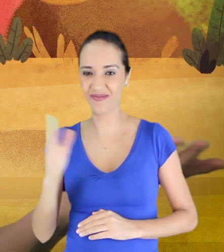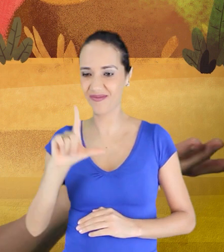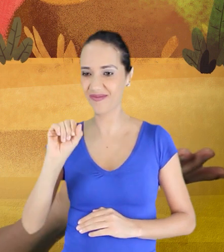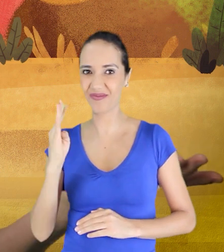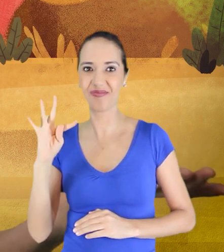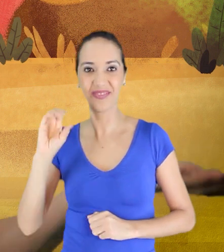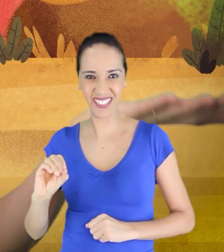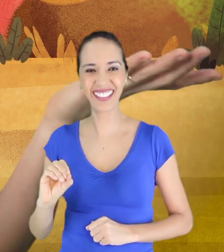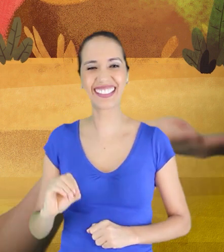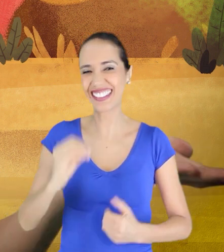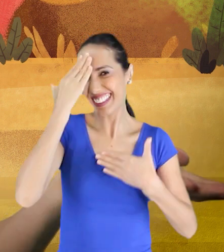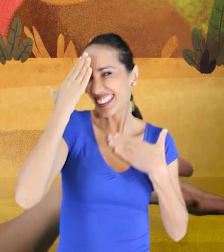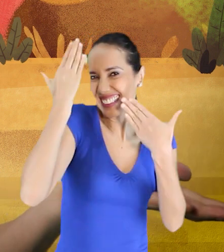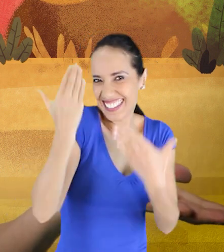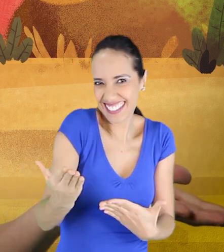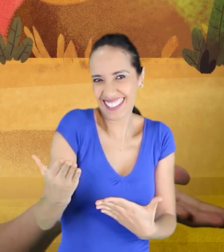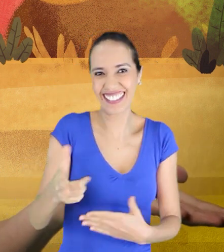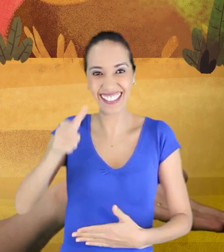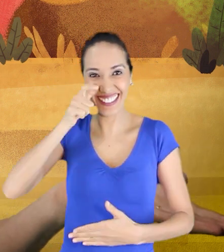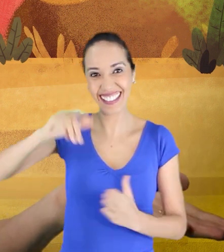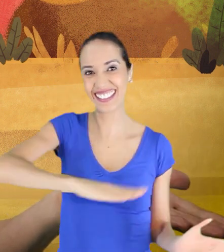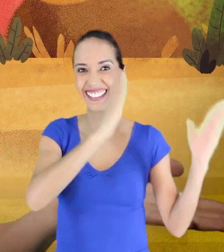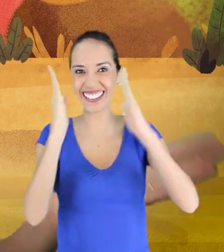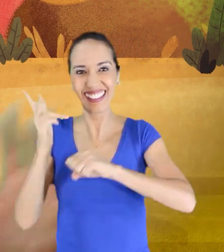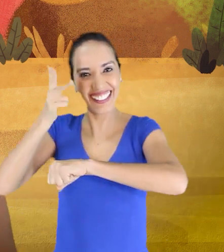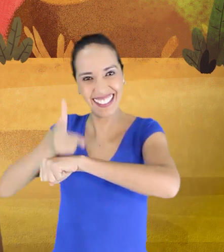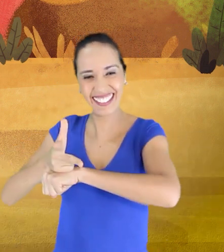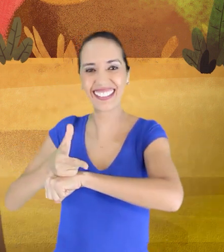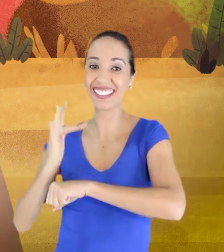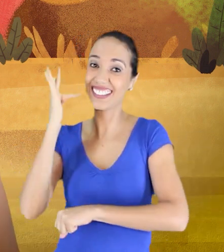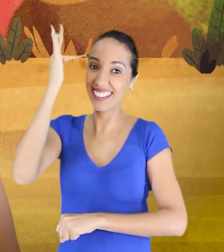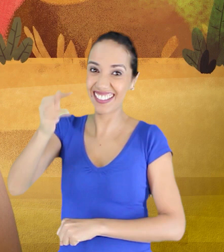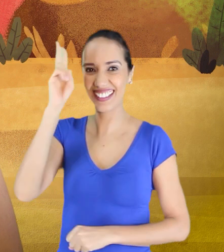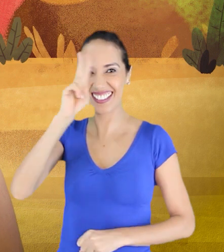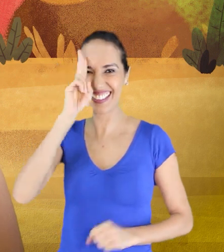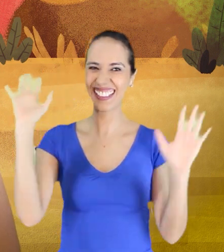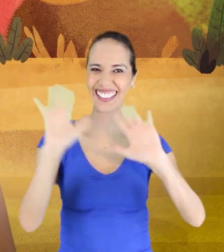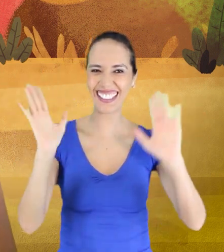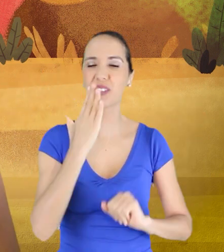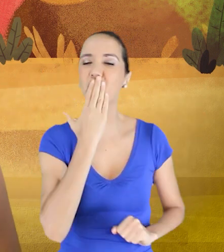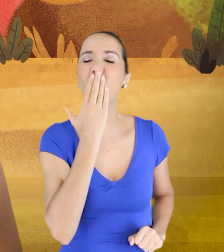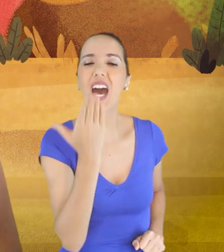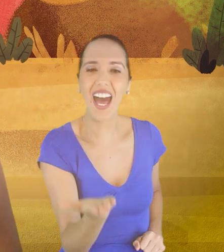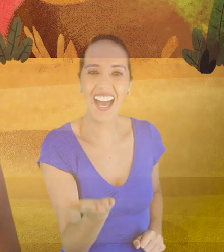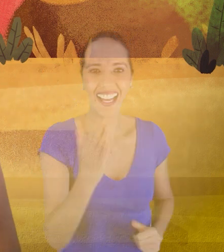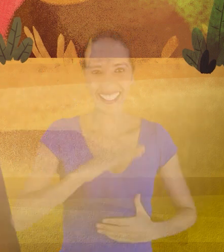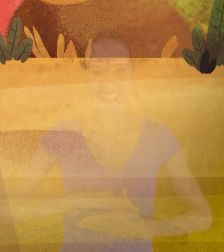Monteiro Lombasco. Muito obrigada por assistir até aqui e até a próxima história! Tchauzinho!